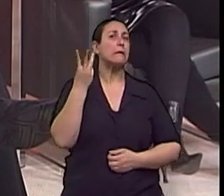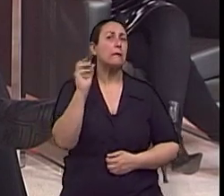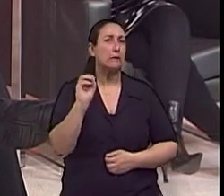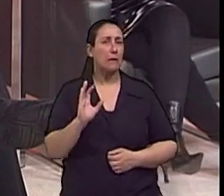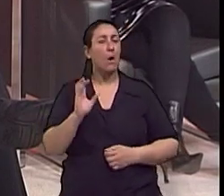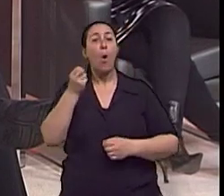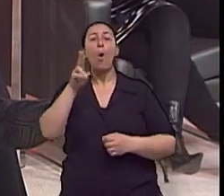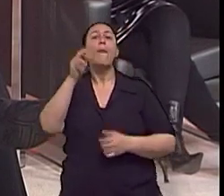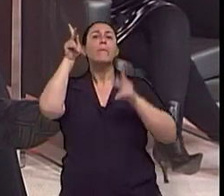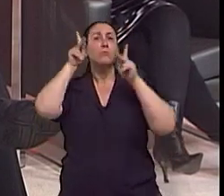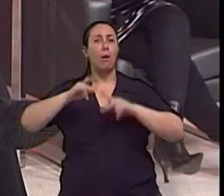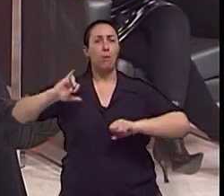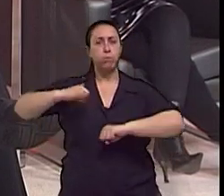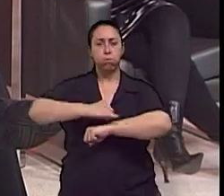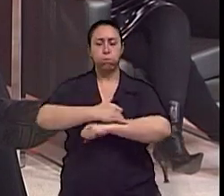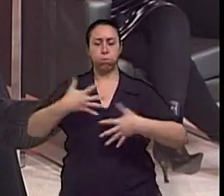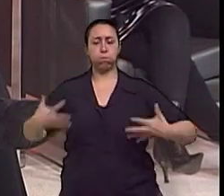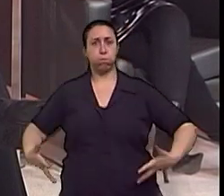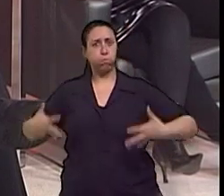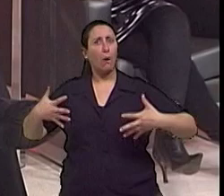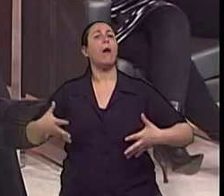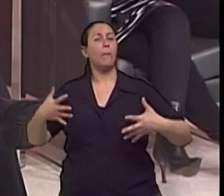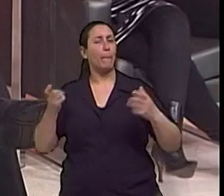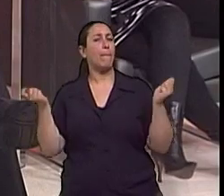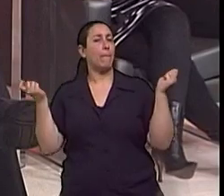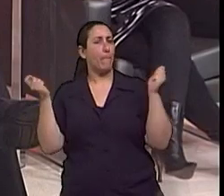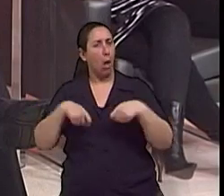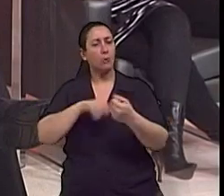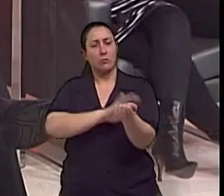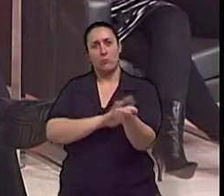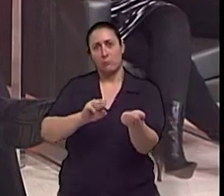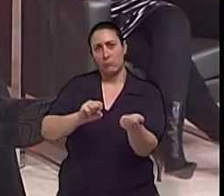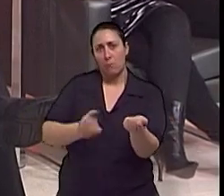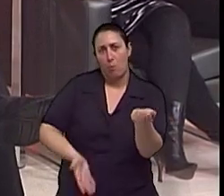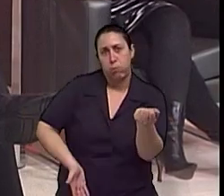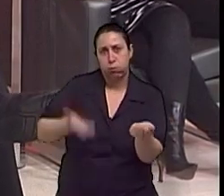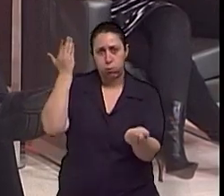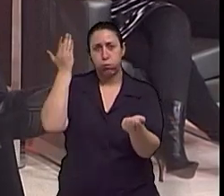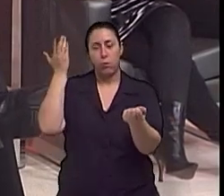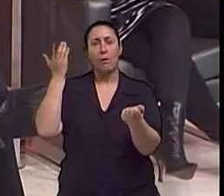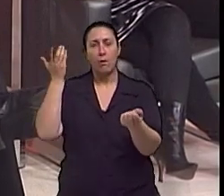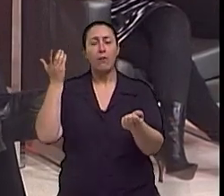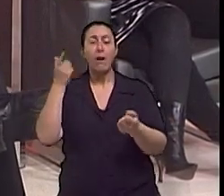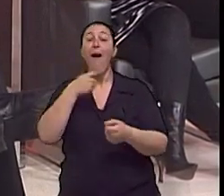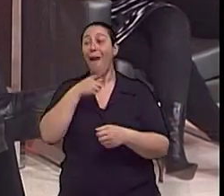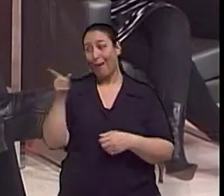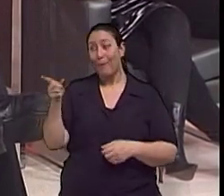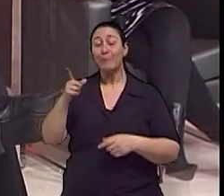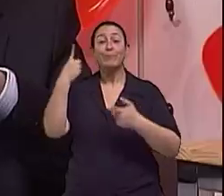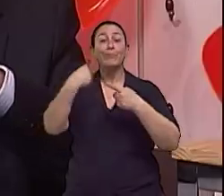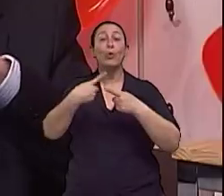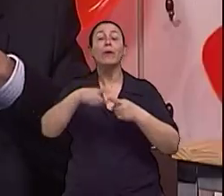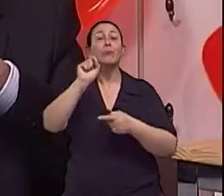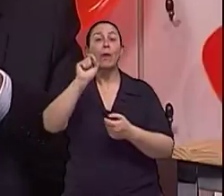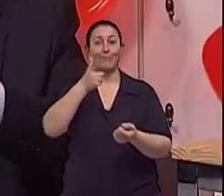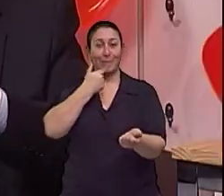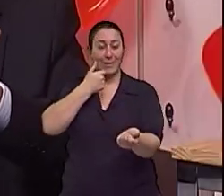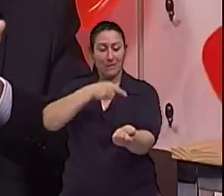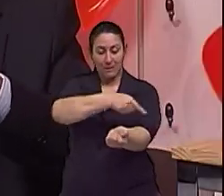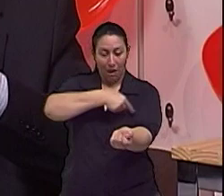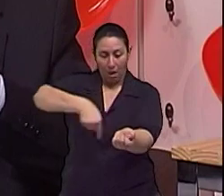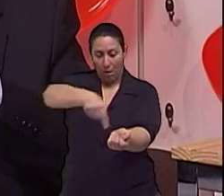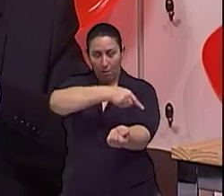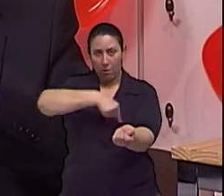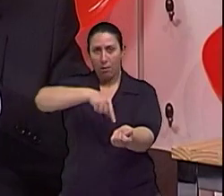mórbida, então nem se fala, a tendência é, coitadinho do sangue, ter que realmente trabalhar. Na realidade, tu tem, exatamente, é que tu tem uma,